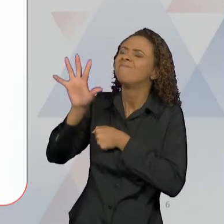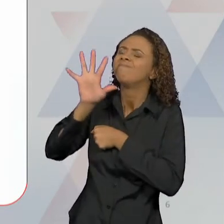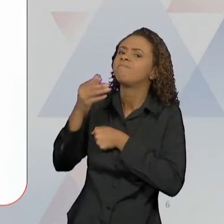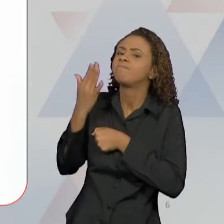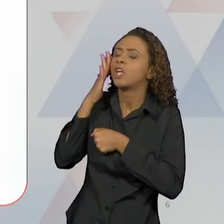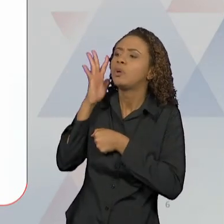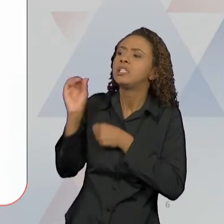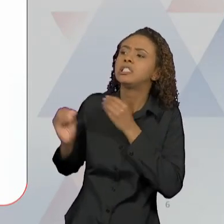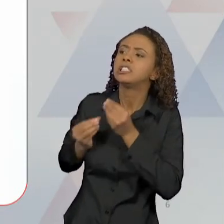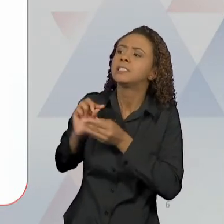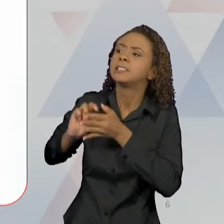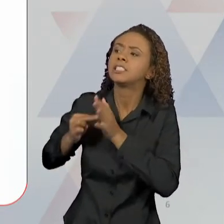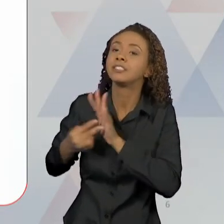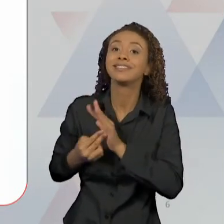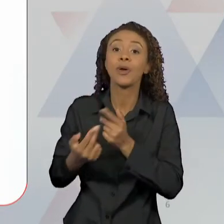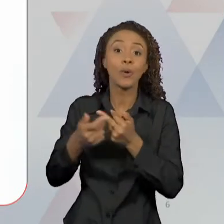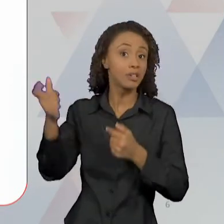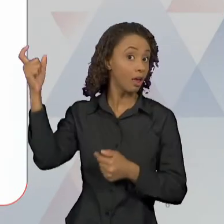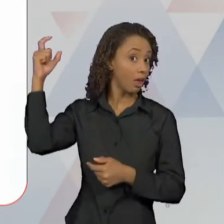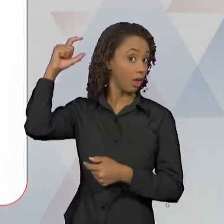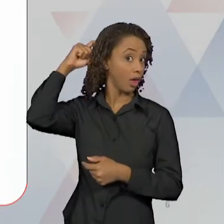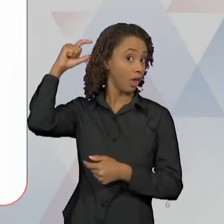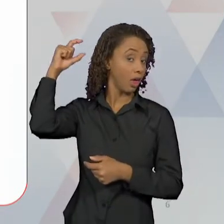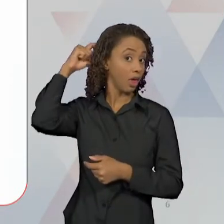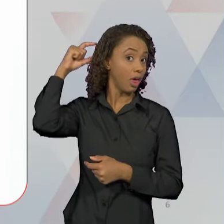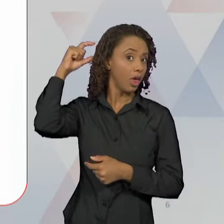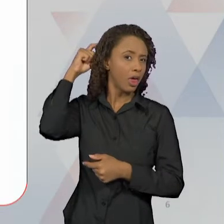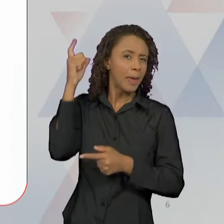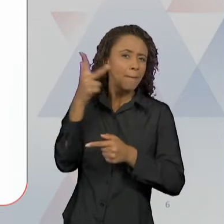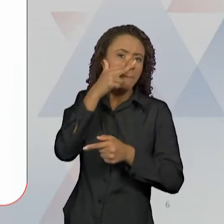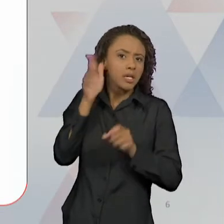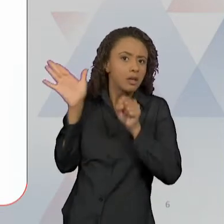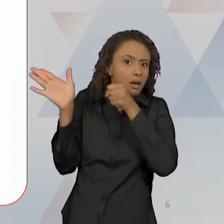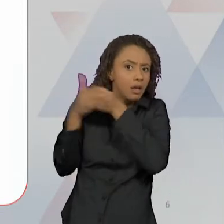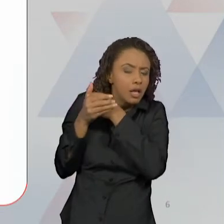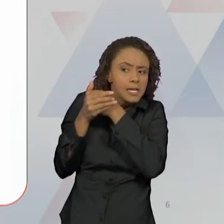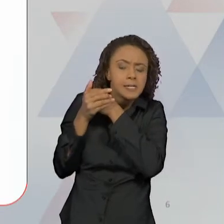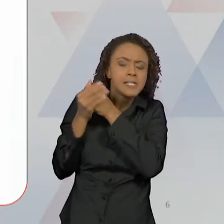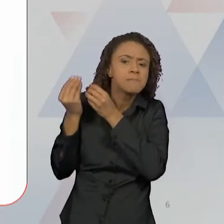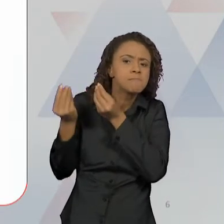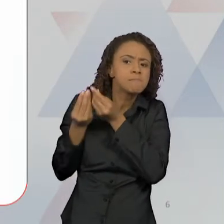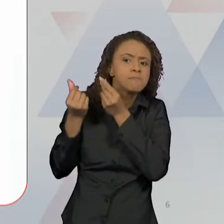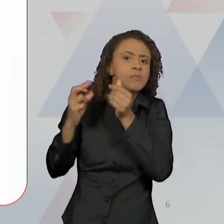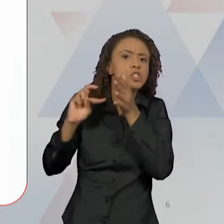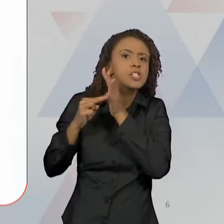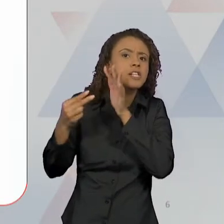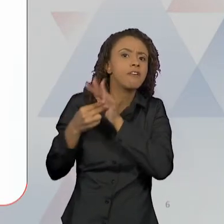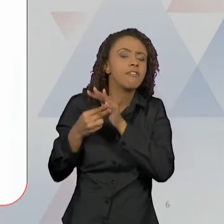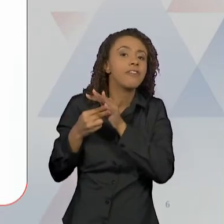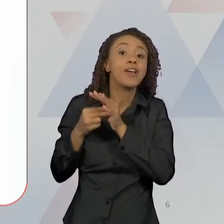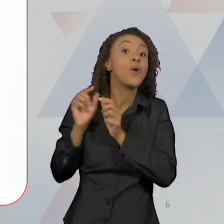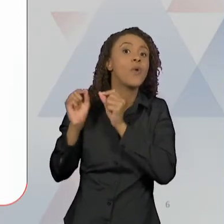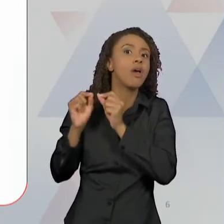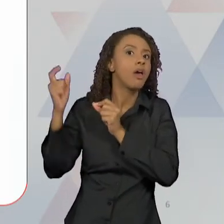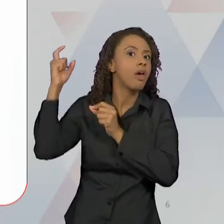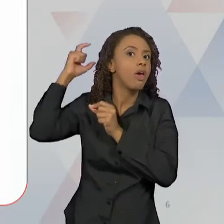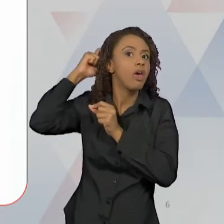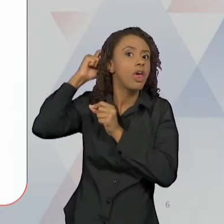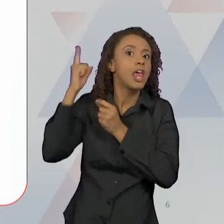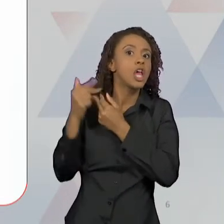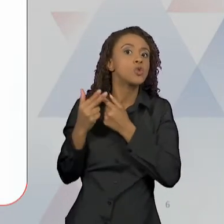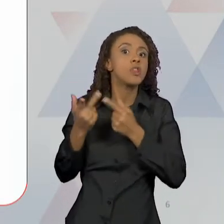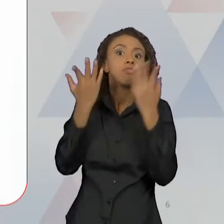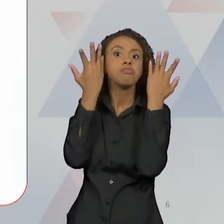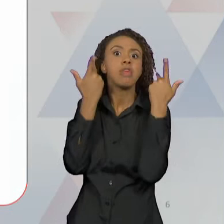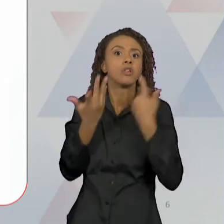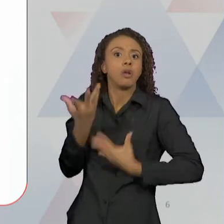que está inconsciente estaria no plano do oculto, que é a manifestação dos nossos desejos mais instintivos.